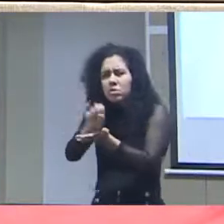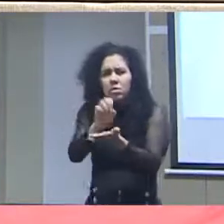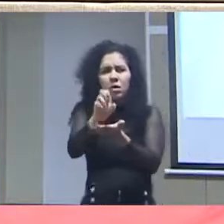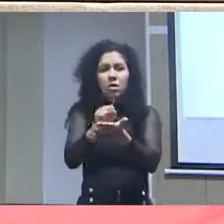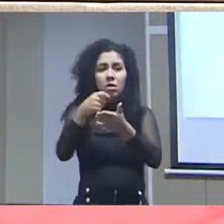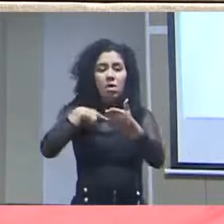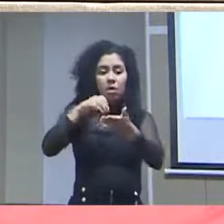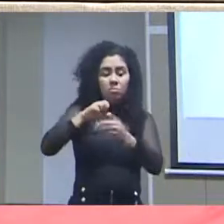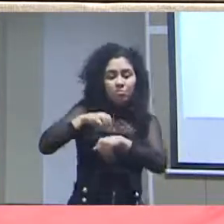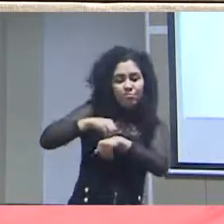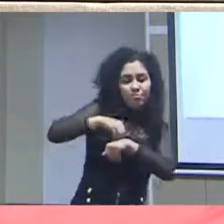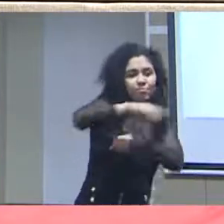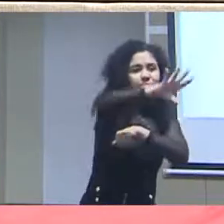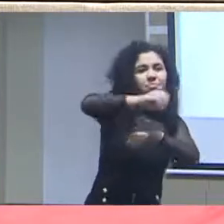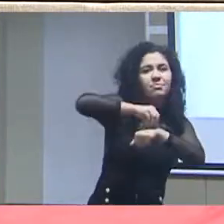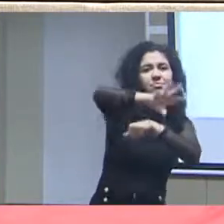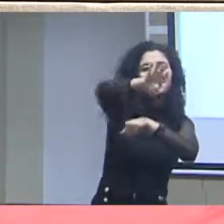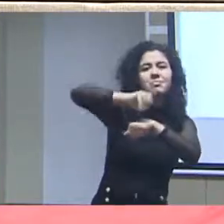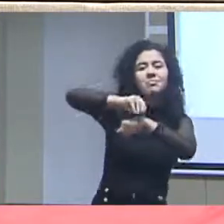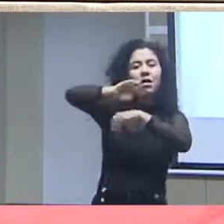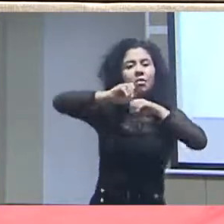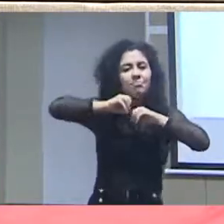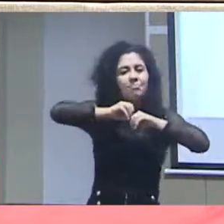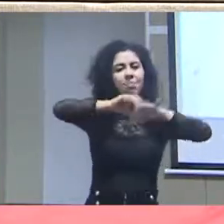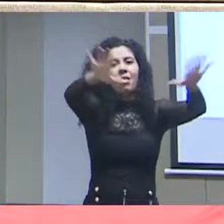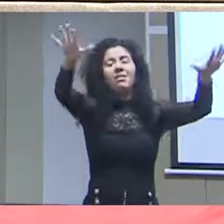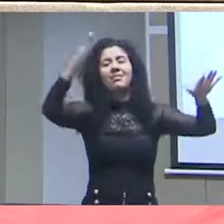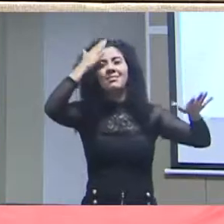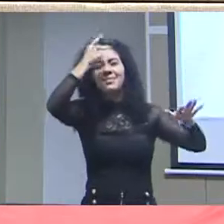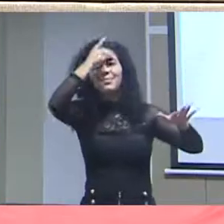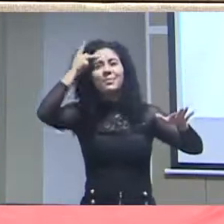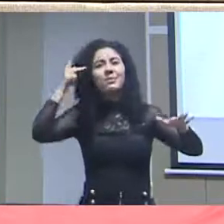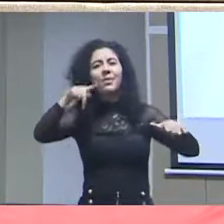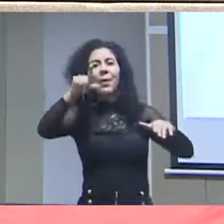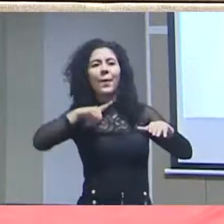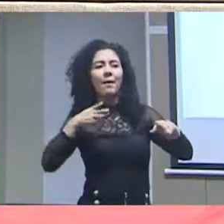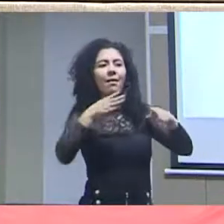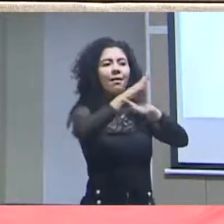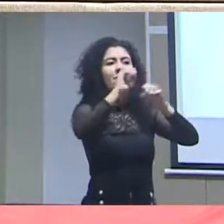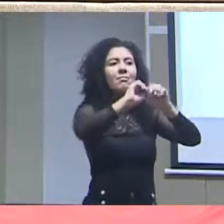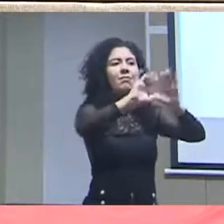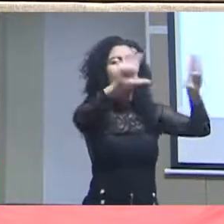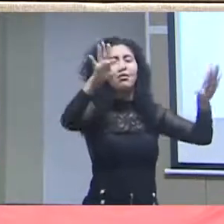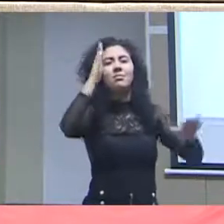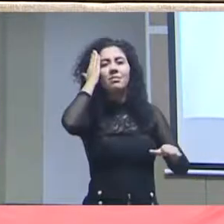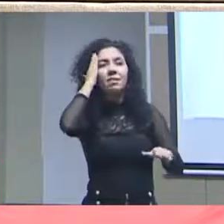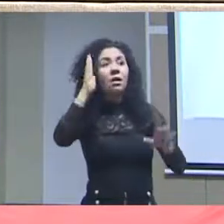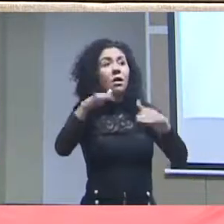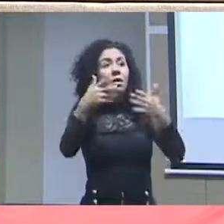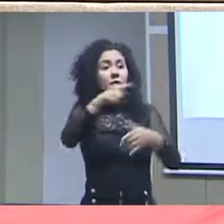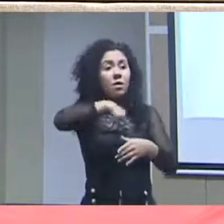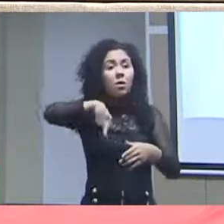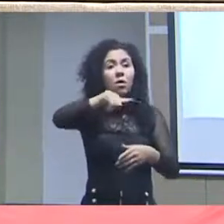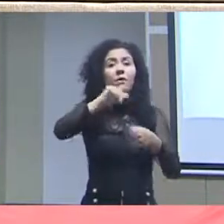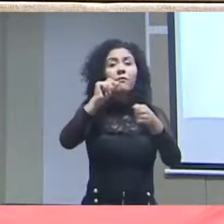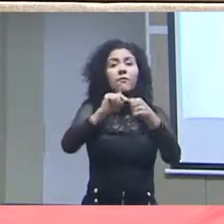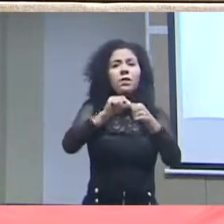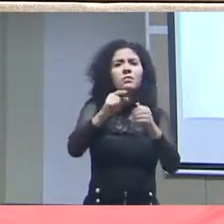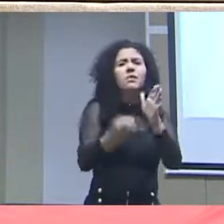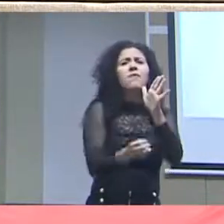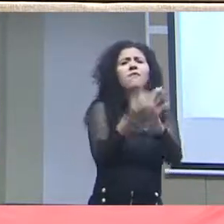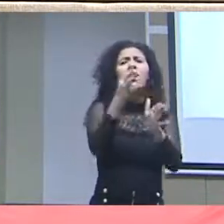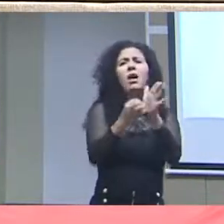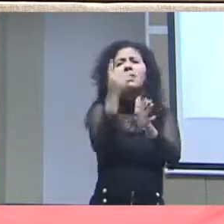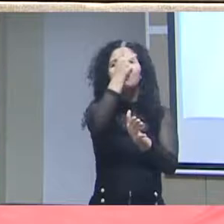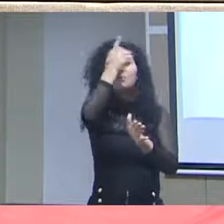públicos. Eu começo a tirar dessas cinco mentes a possibilidade de pensar todos os cruzamentos e entregar para